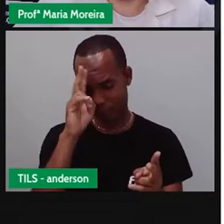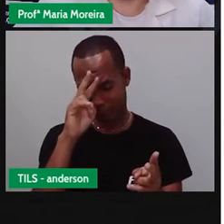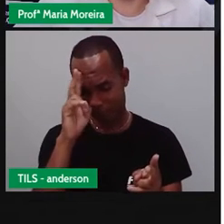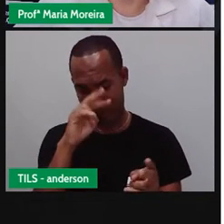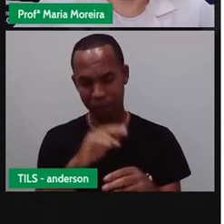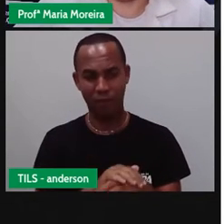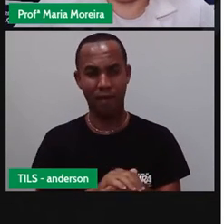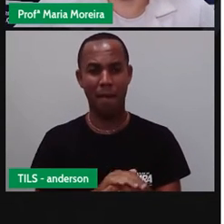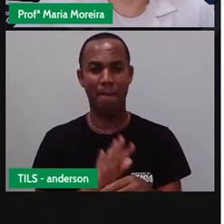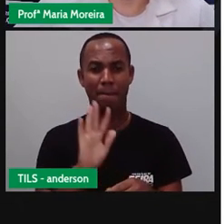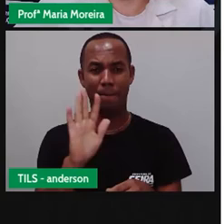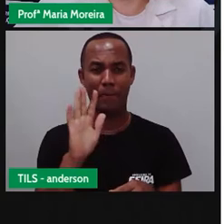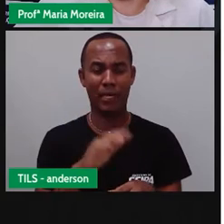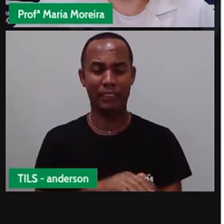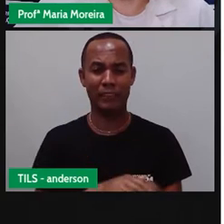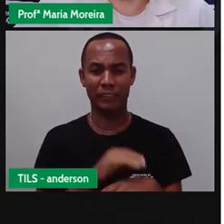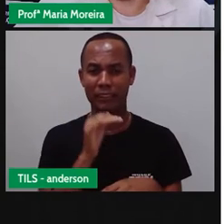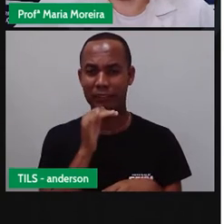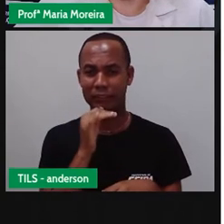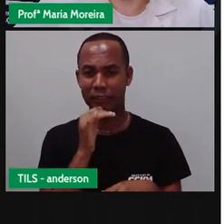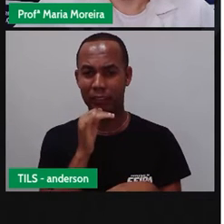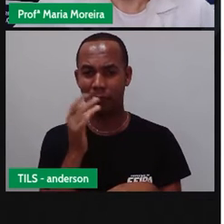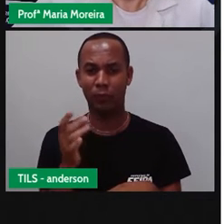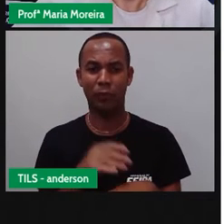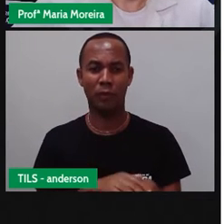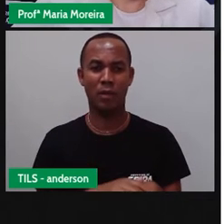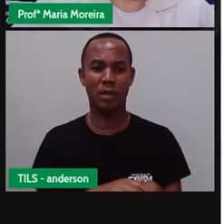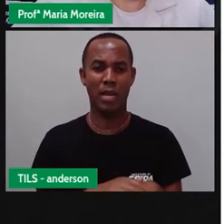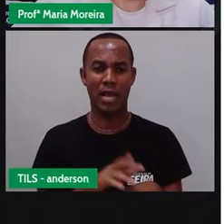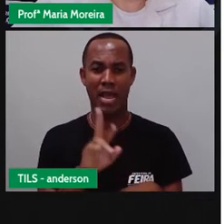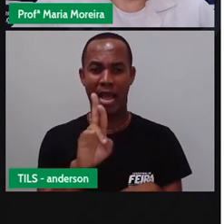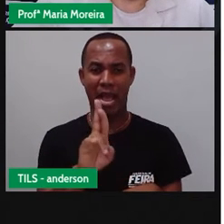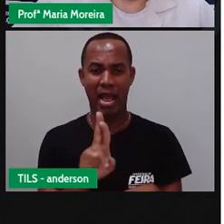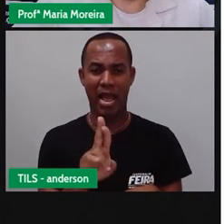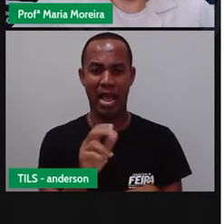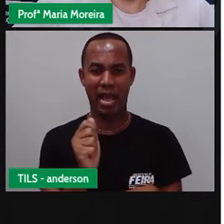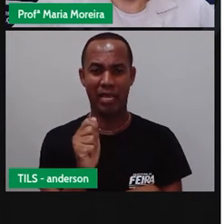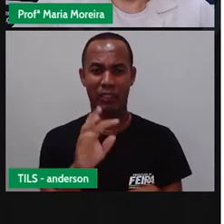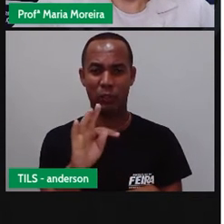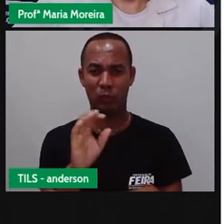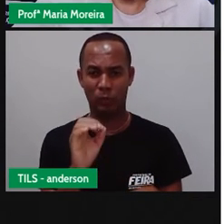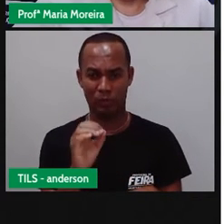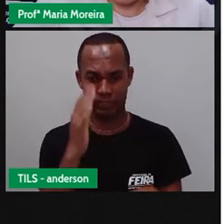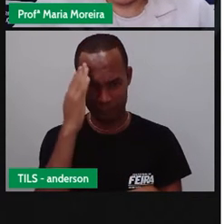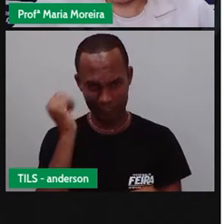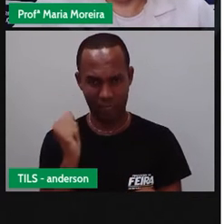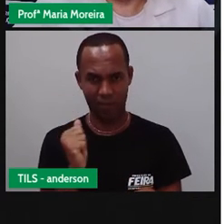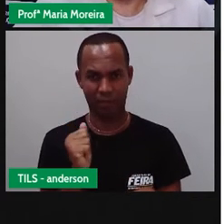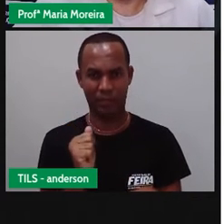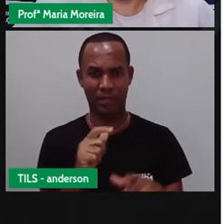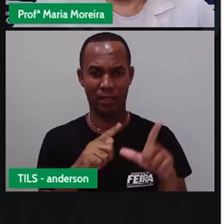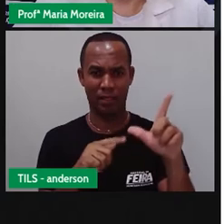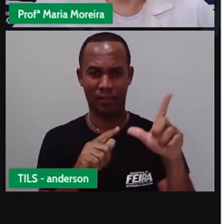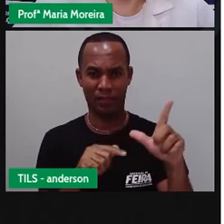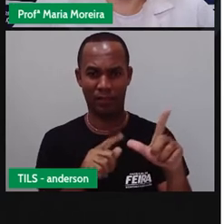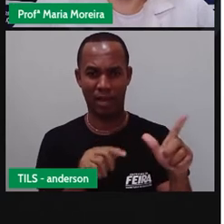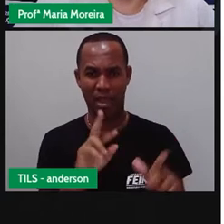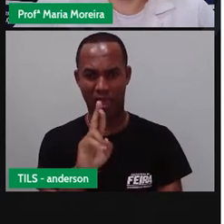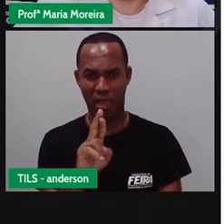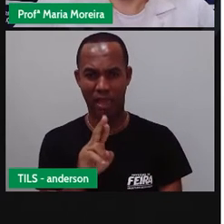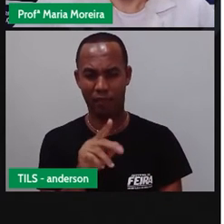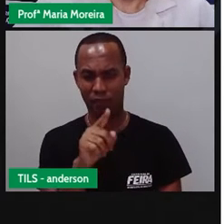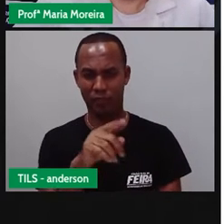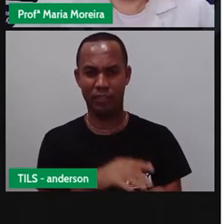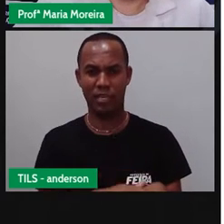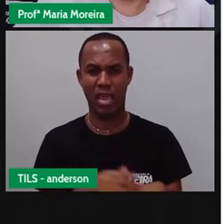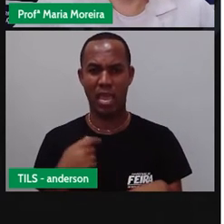esquece que a palavra rato se escreve com R. Com seu auxílio. Já eu quase não tenho